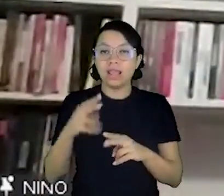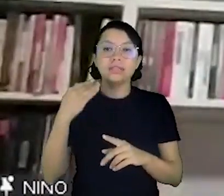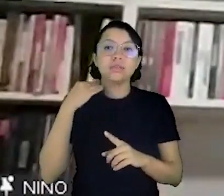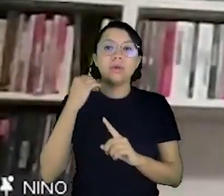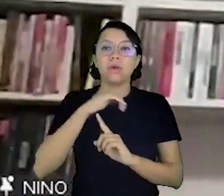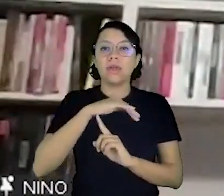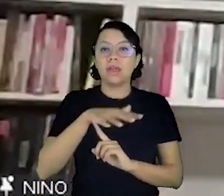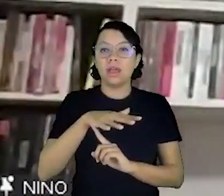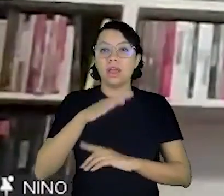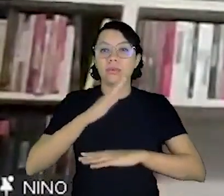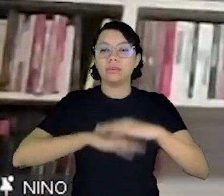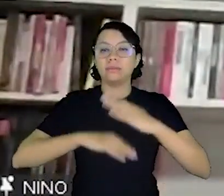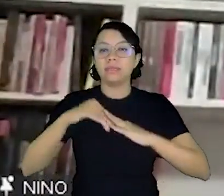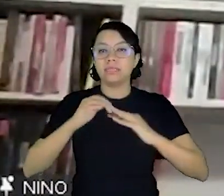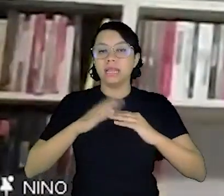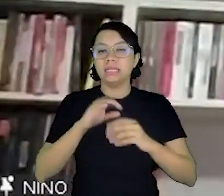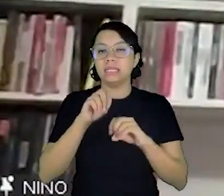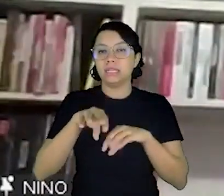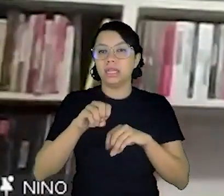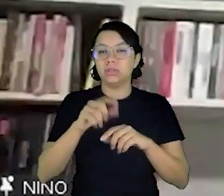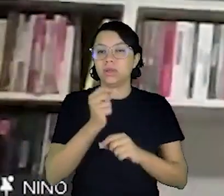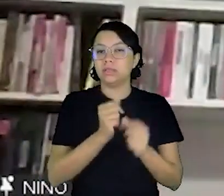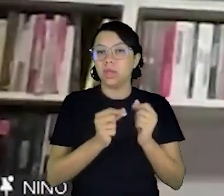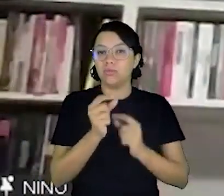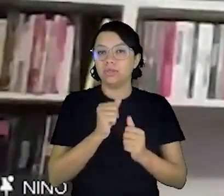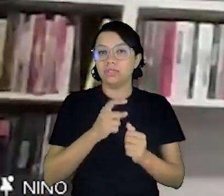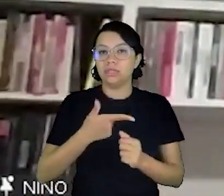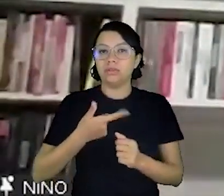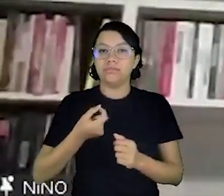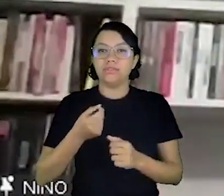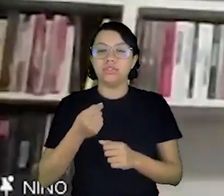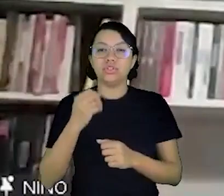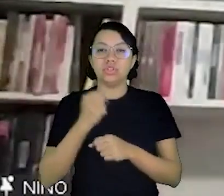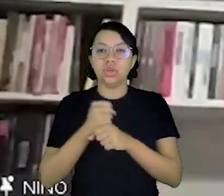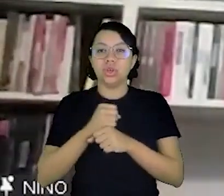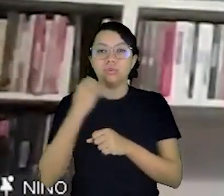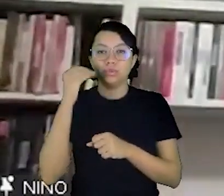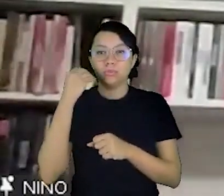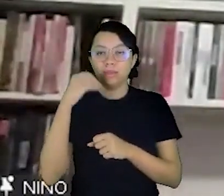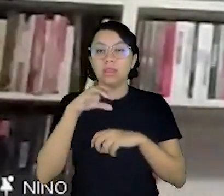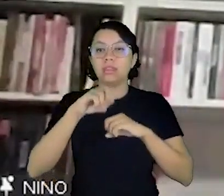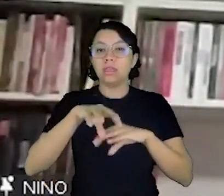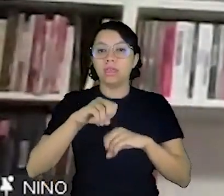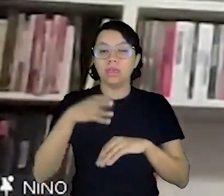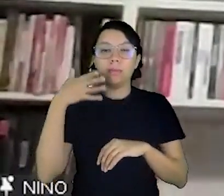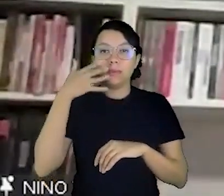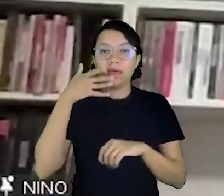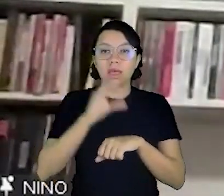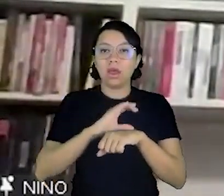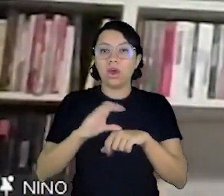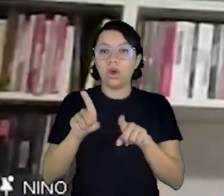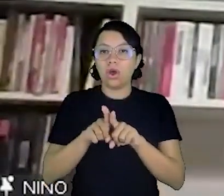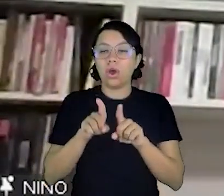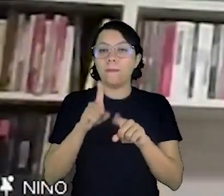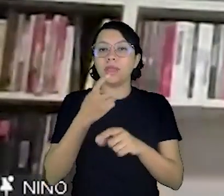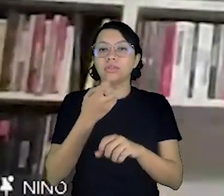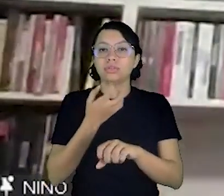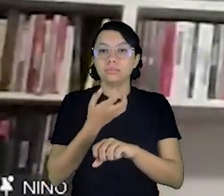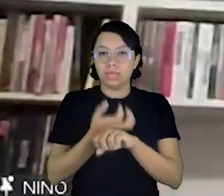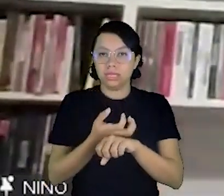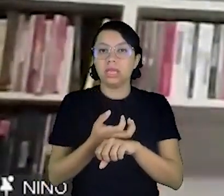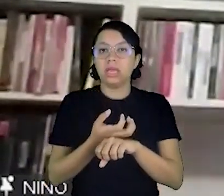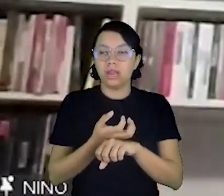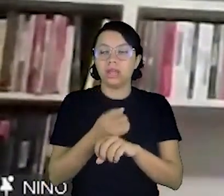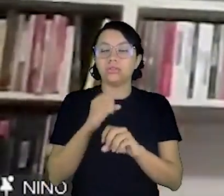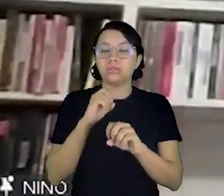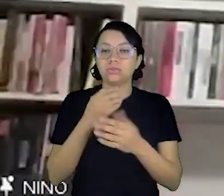Central, especialista em educação financeira com mais de 20 anos de atuação na área, ministrando palestras e cursos sobre educação financeira,